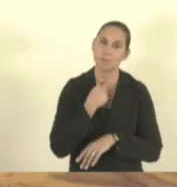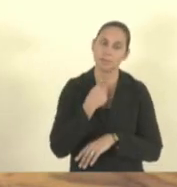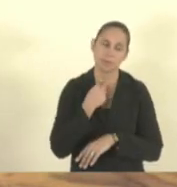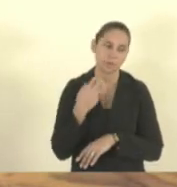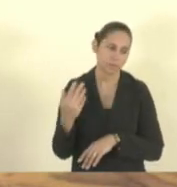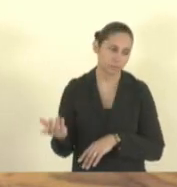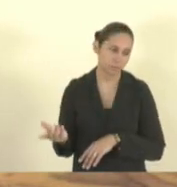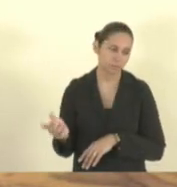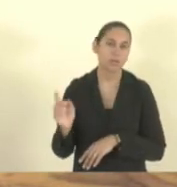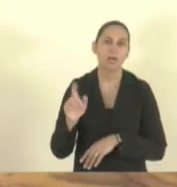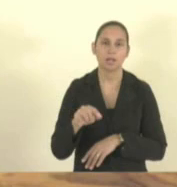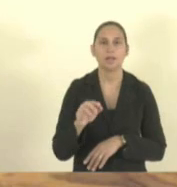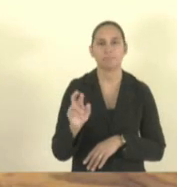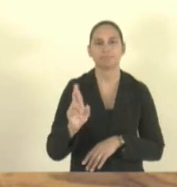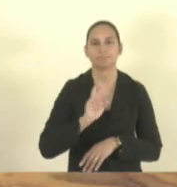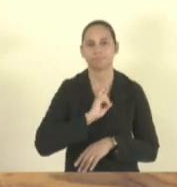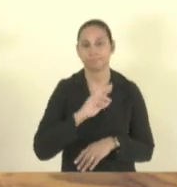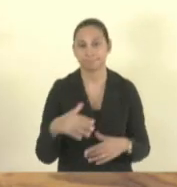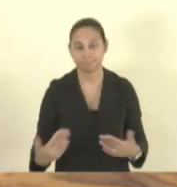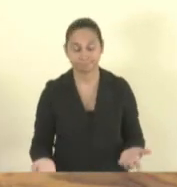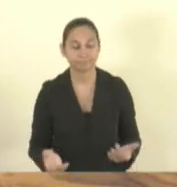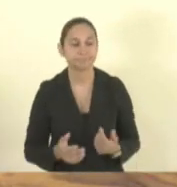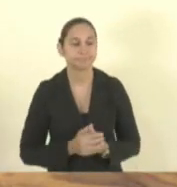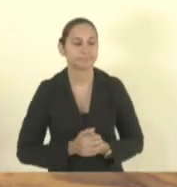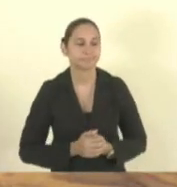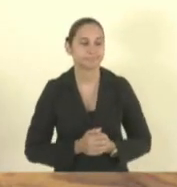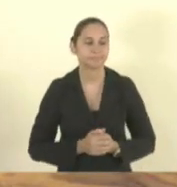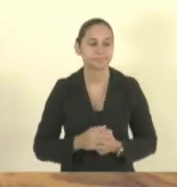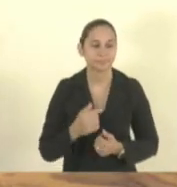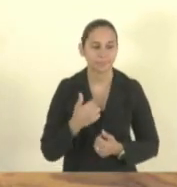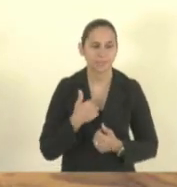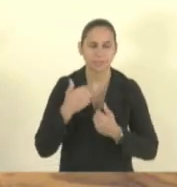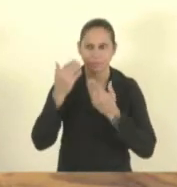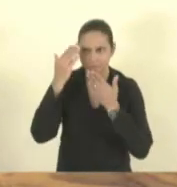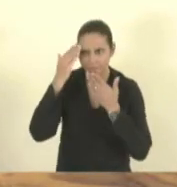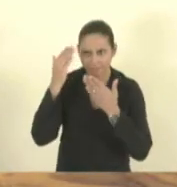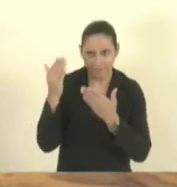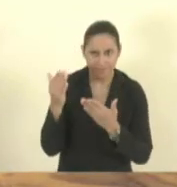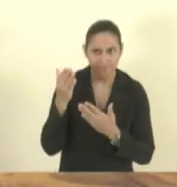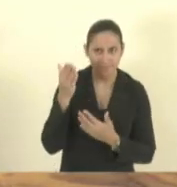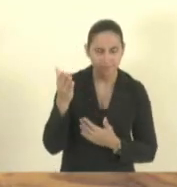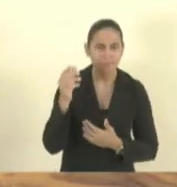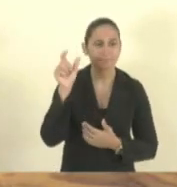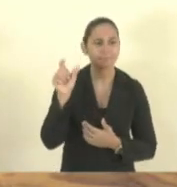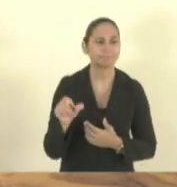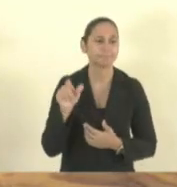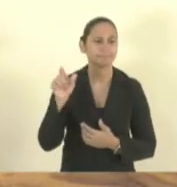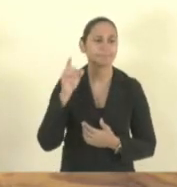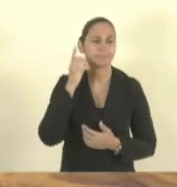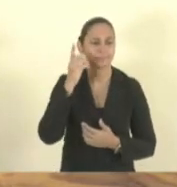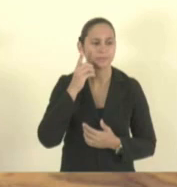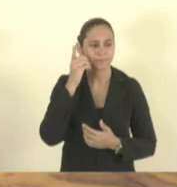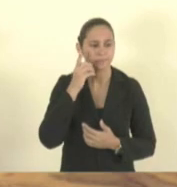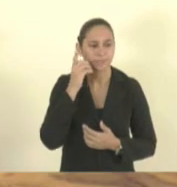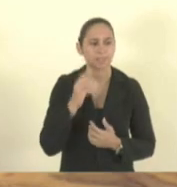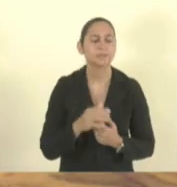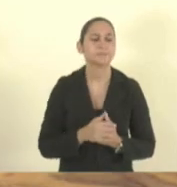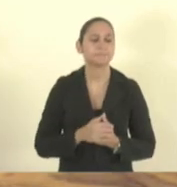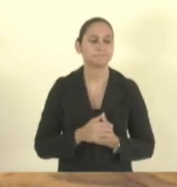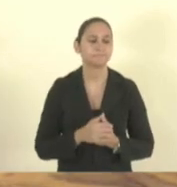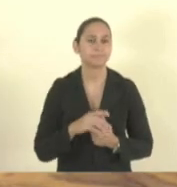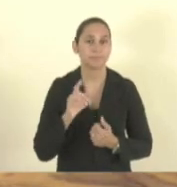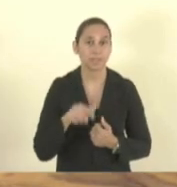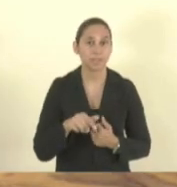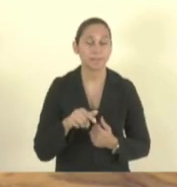É isso que a gente ressalva. E aí eu queria agradecer e ressaltar que incube ao poder público